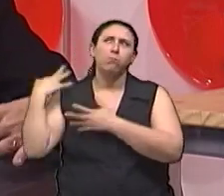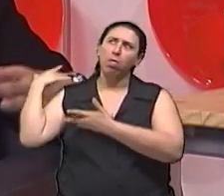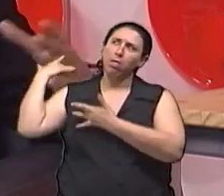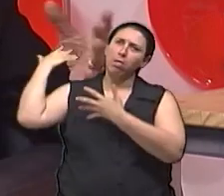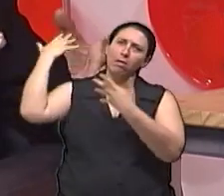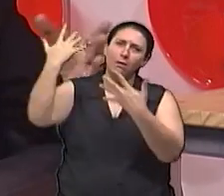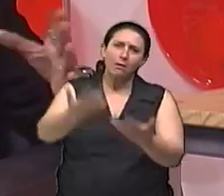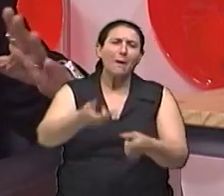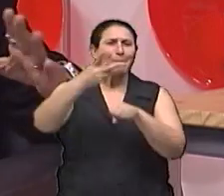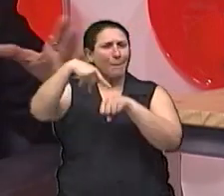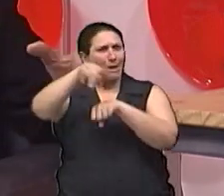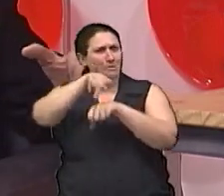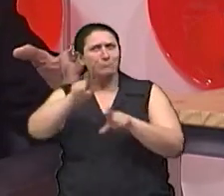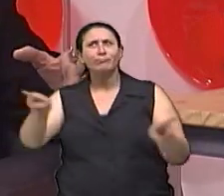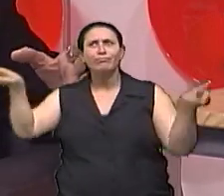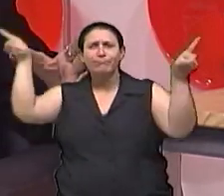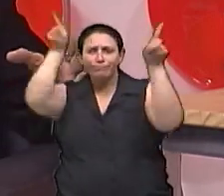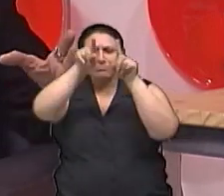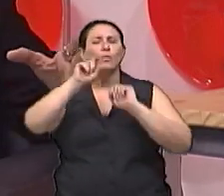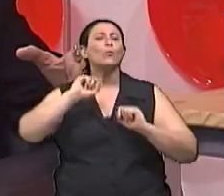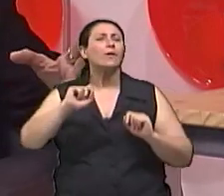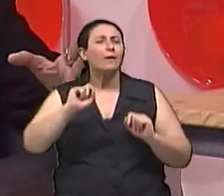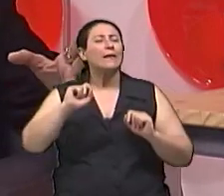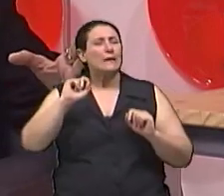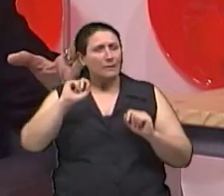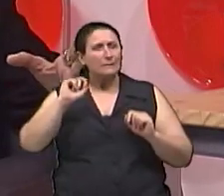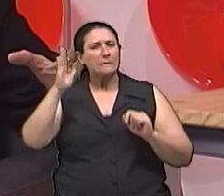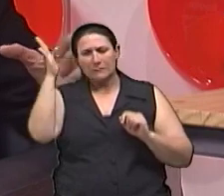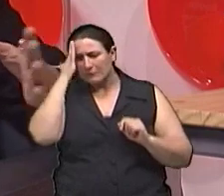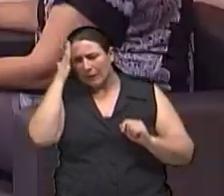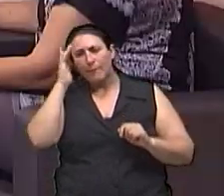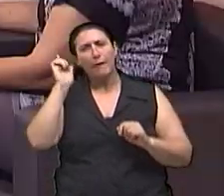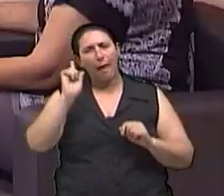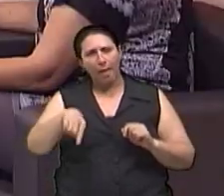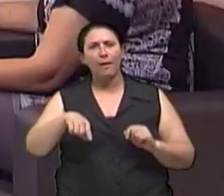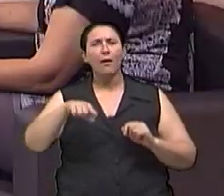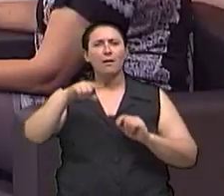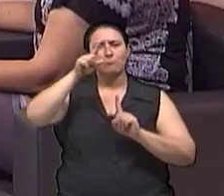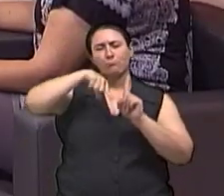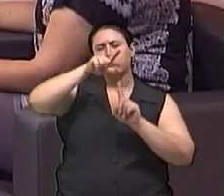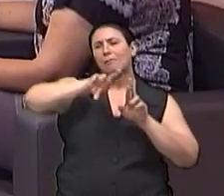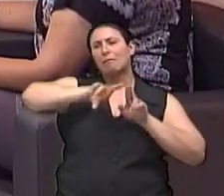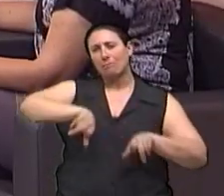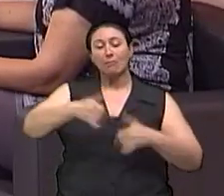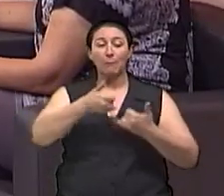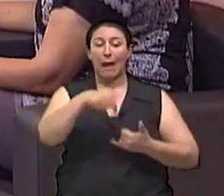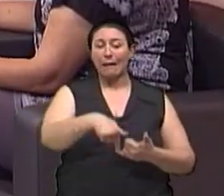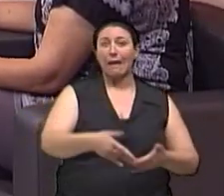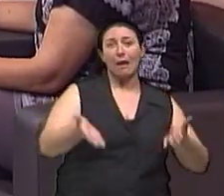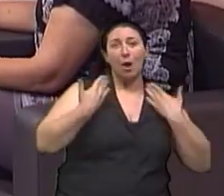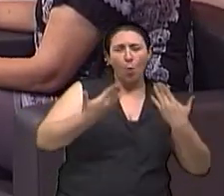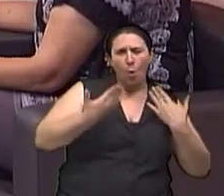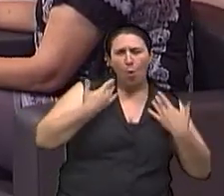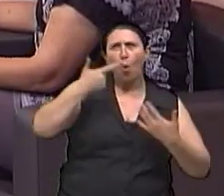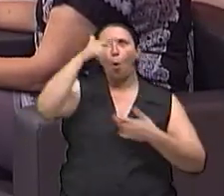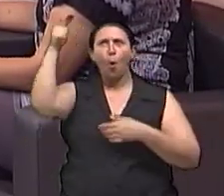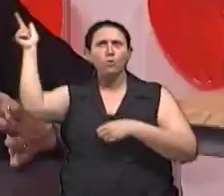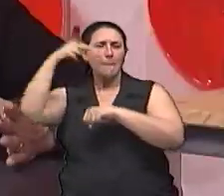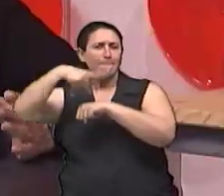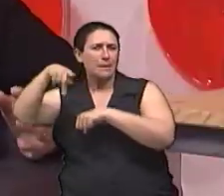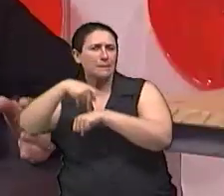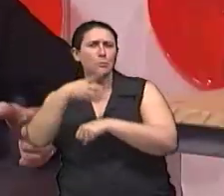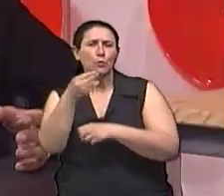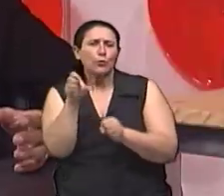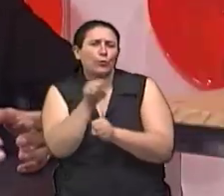também E que mesmo que sejam temperaturas climáticas diferentes, como nós aqui, que é um alto verão Em outros países são